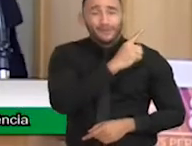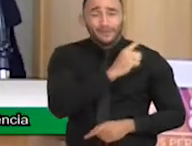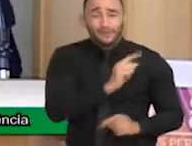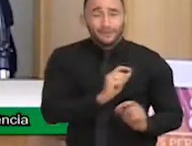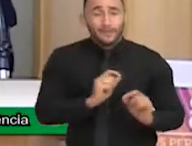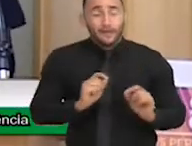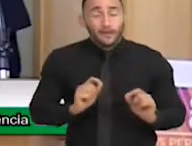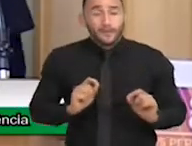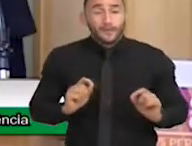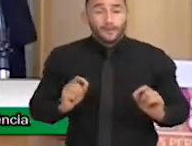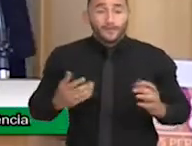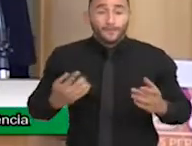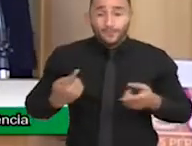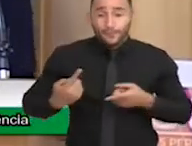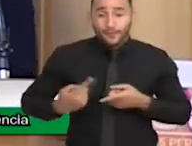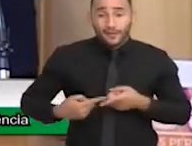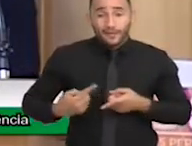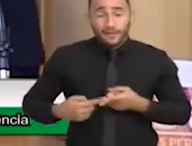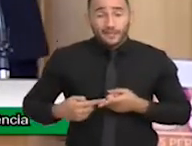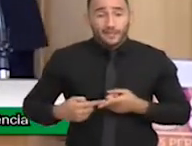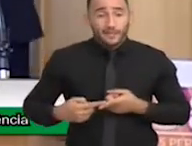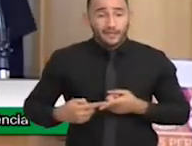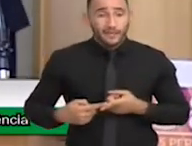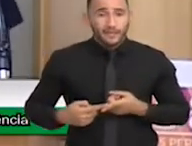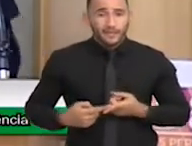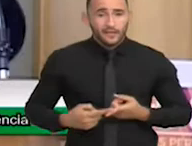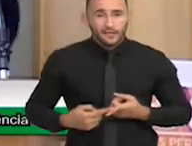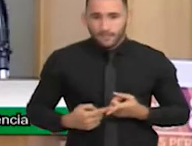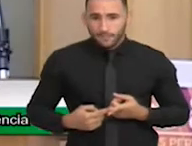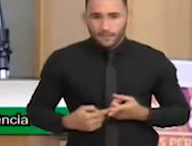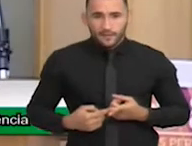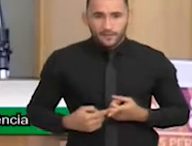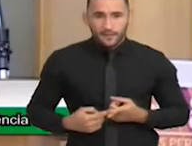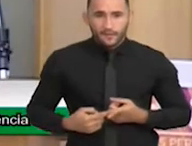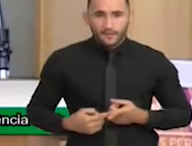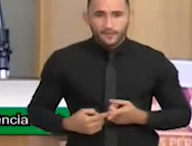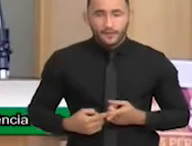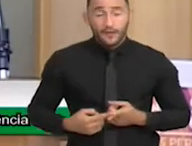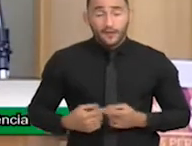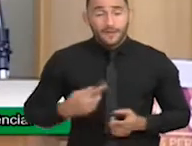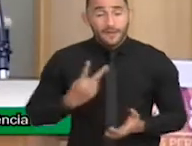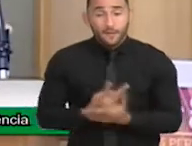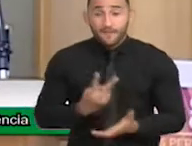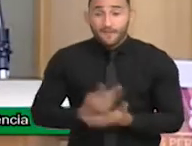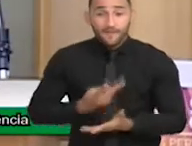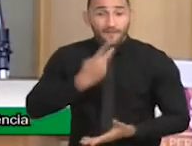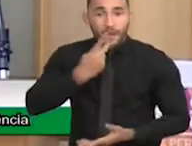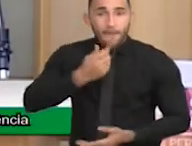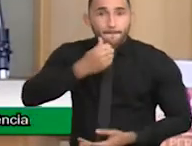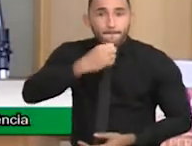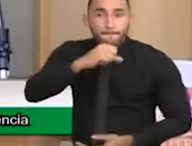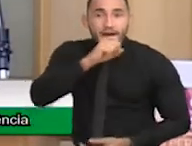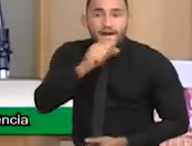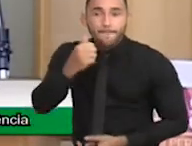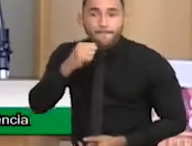ainda mais porque a gente fala tanto em mãe, mãe, mãe. Eu fiquei feliz de ver um pai,